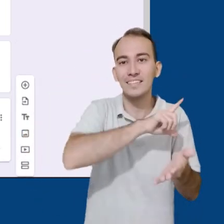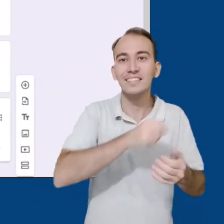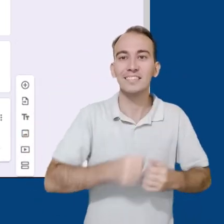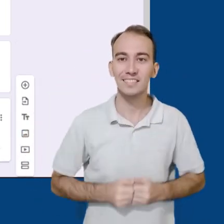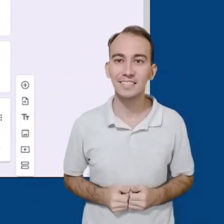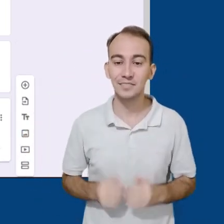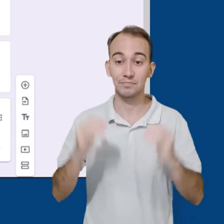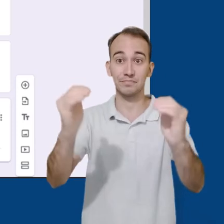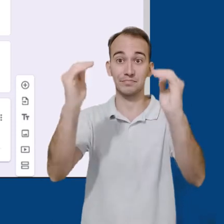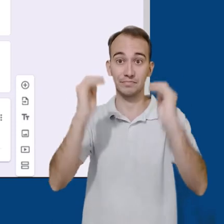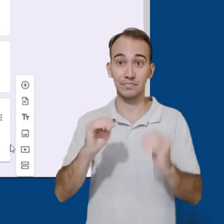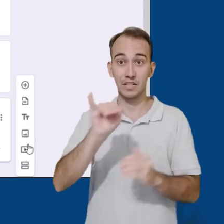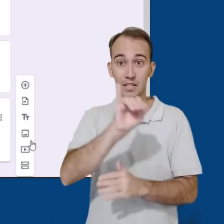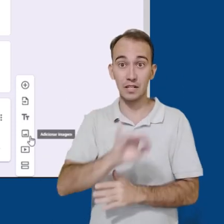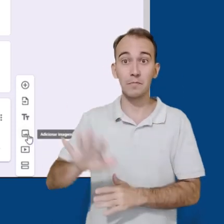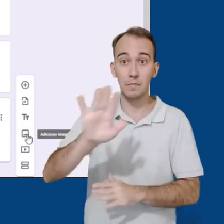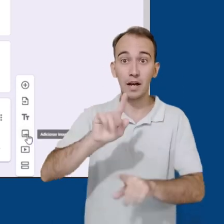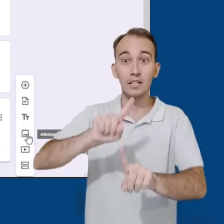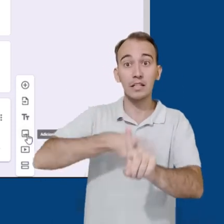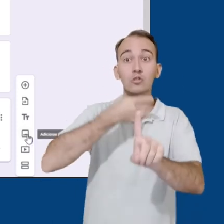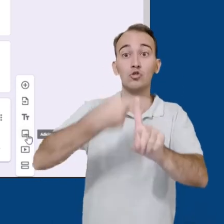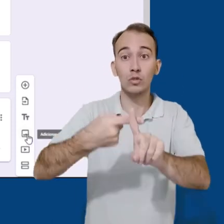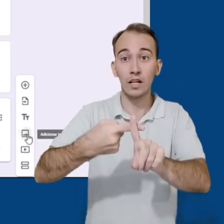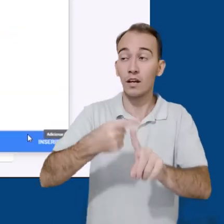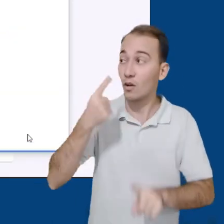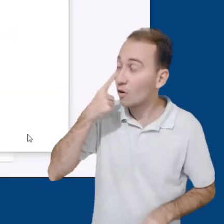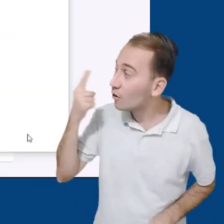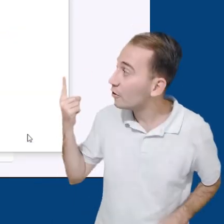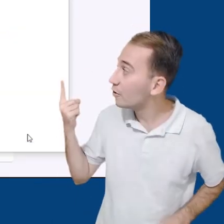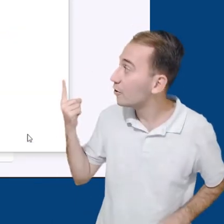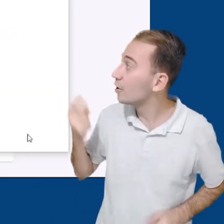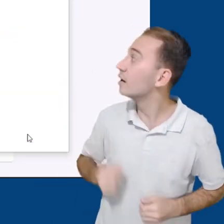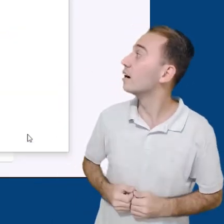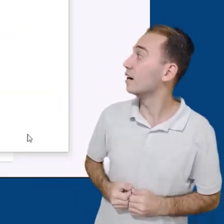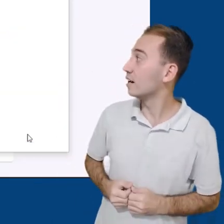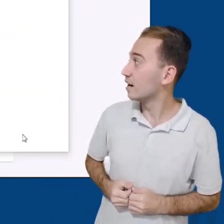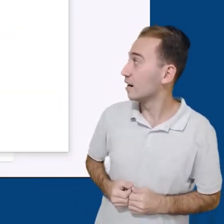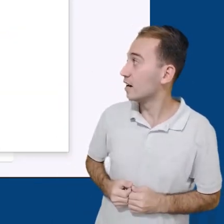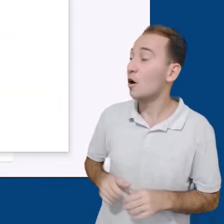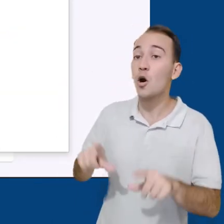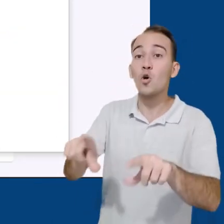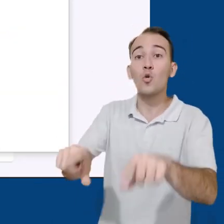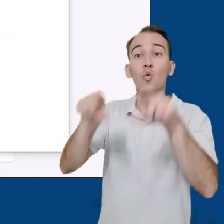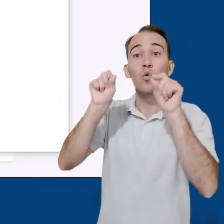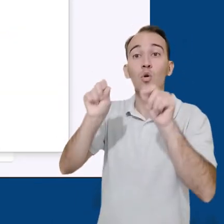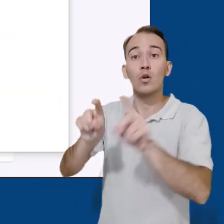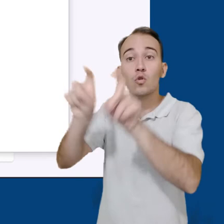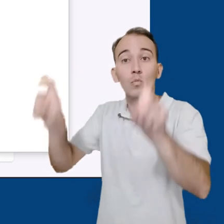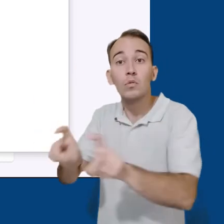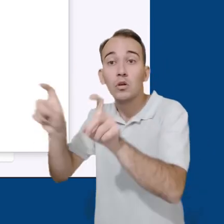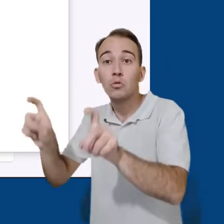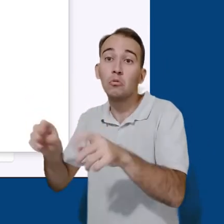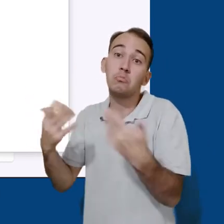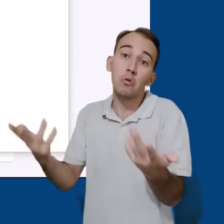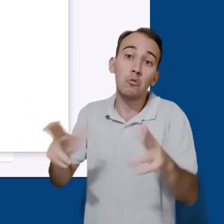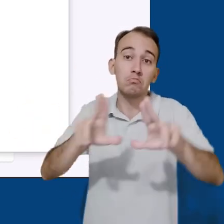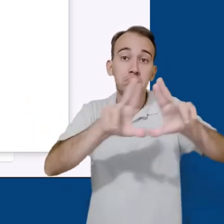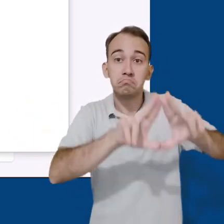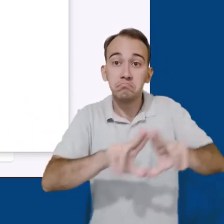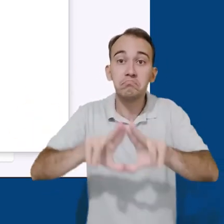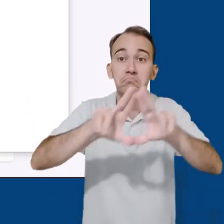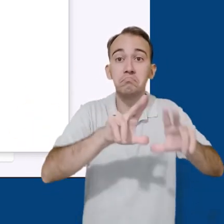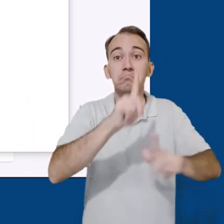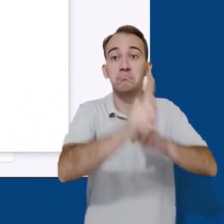Seguindo pela barra de opções, podemos inserir uma imagem. Ao clicarmos no ícone, uma janela se abre e podemos importar imagens do nosso